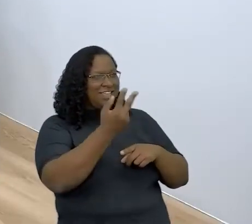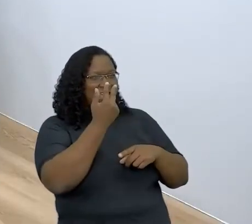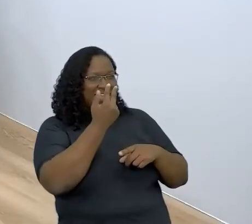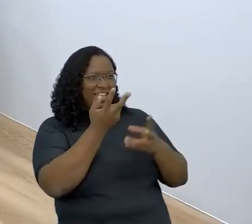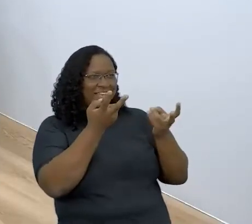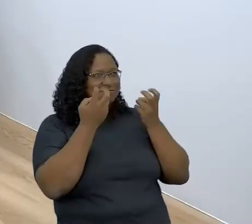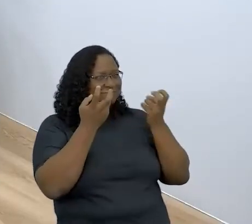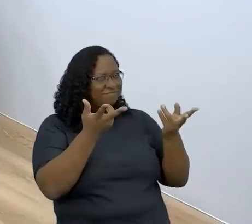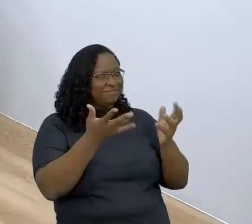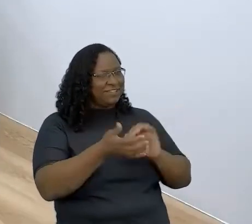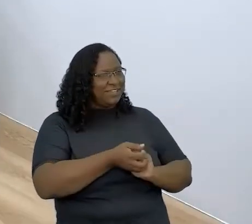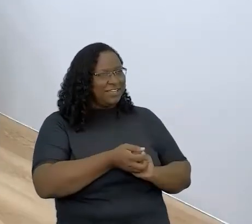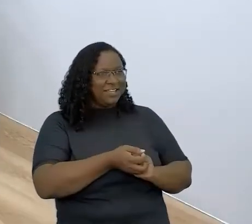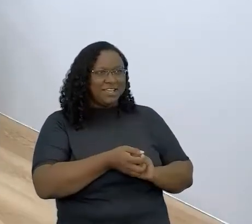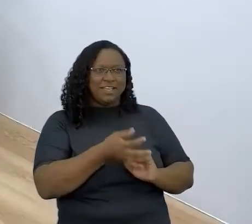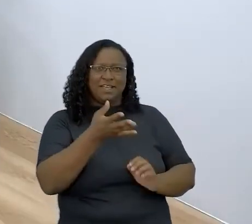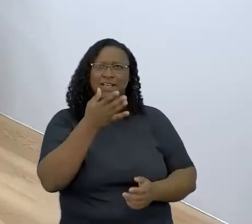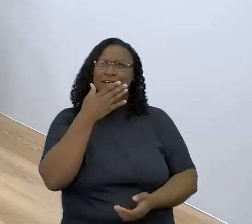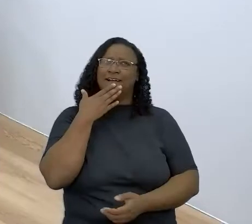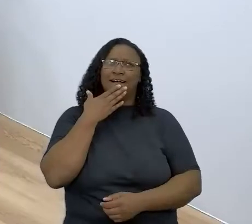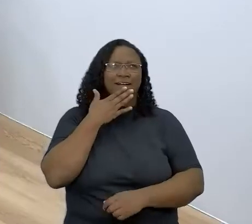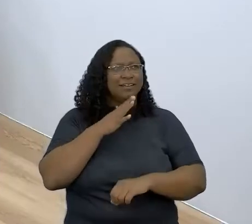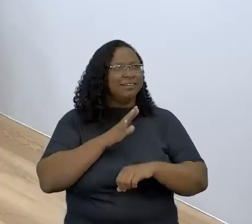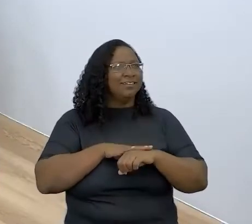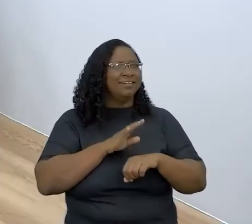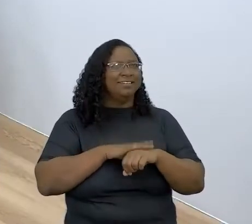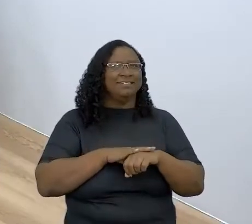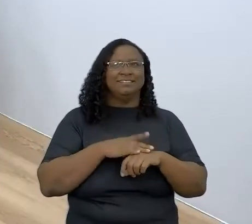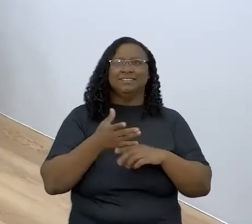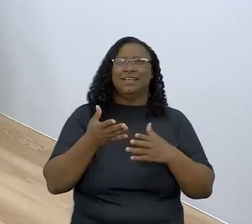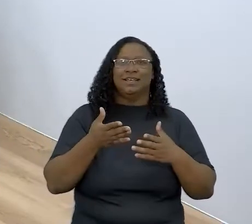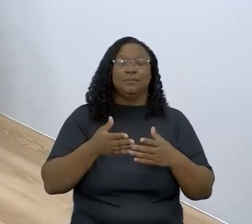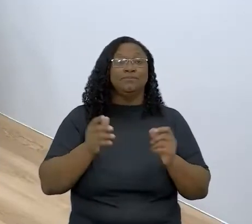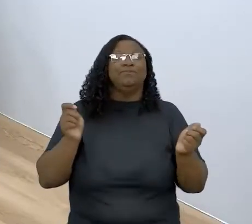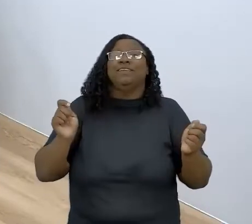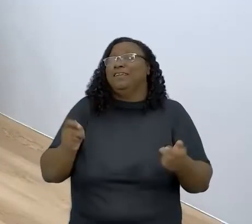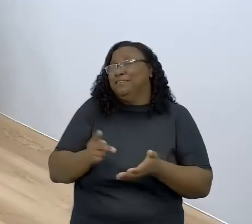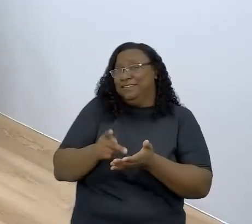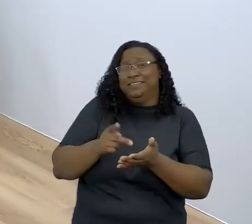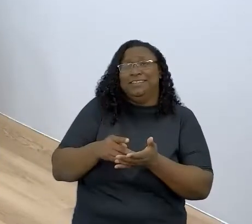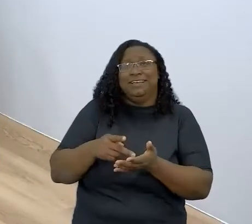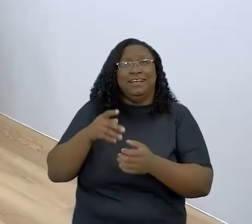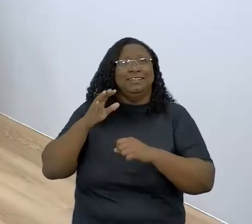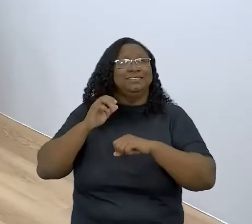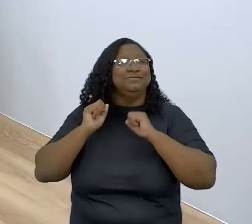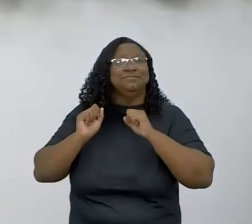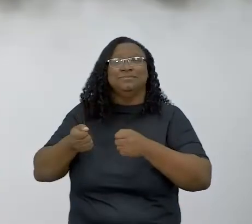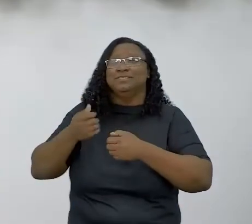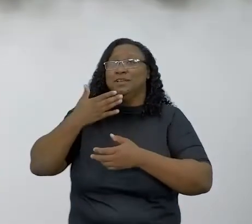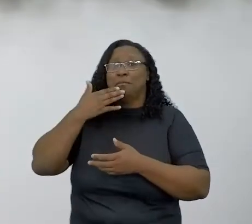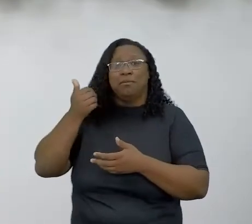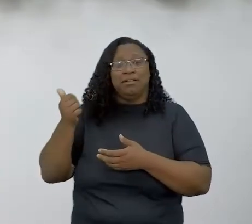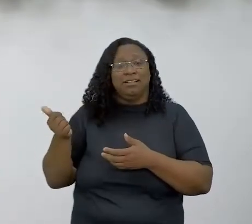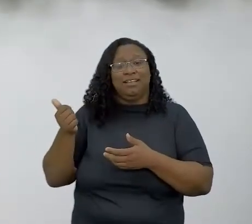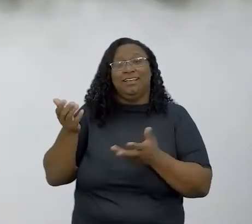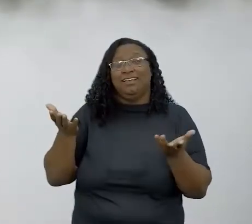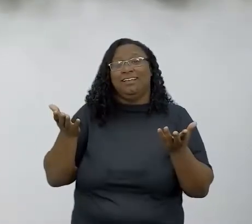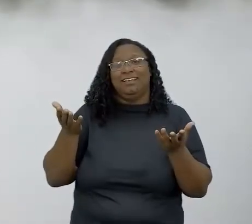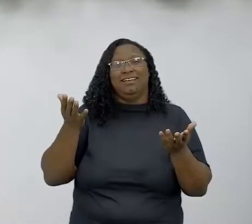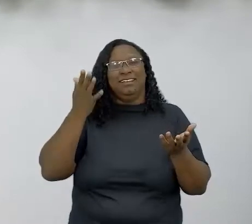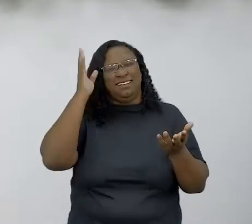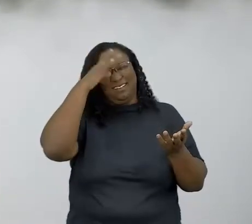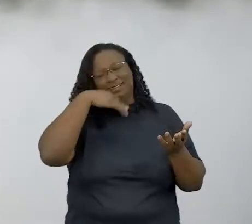Você fica lá olhando, puxa, eu não fiz isso, eu não fiz aquilo. Ah, podia ter feito isso melhor, né? A gente sempre acha que pode fazer melhor, eu acho que é mal de professor, né? É